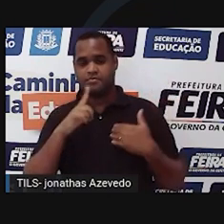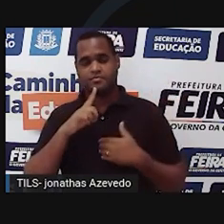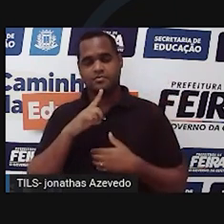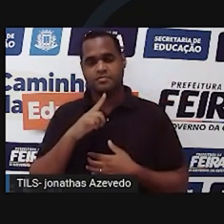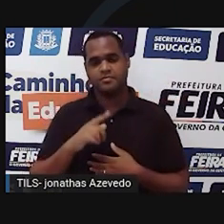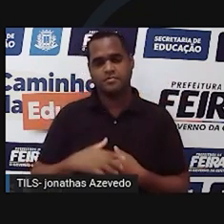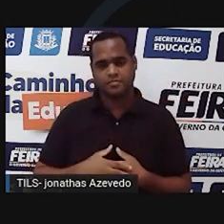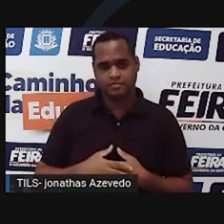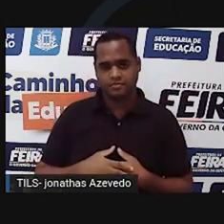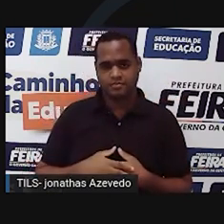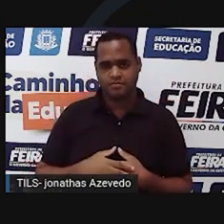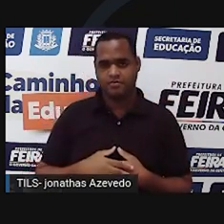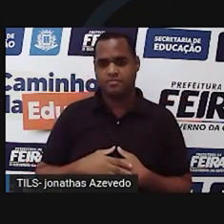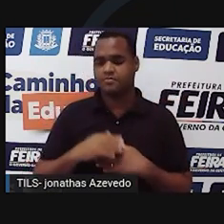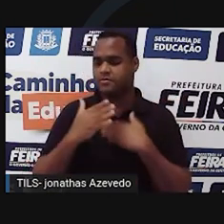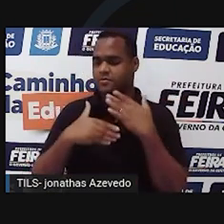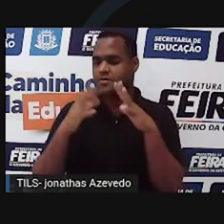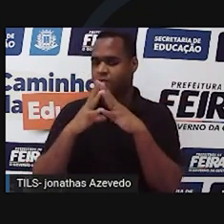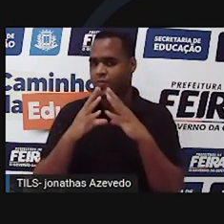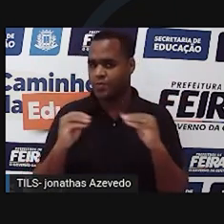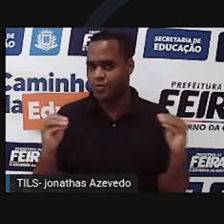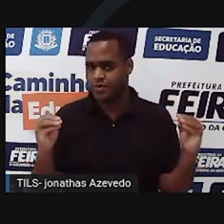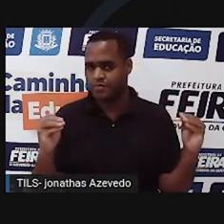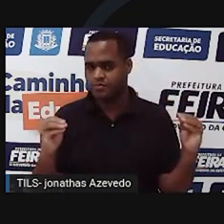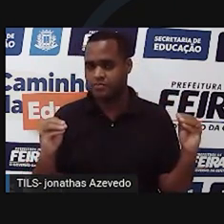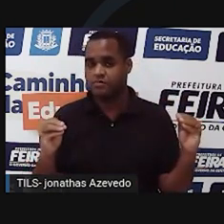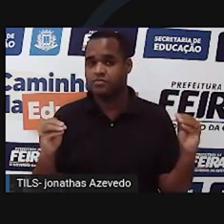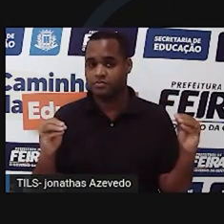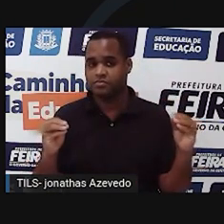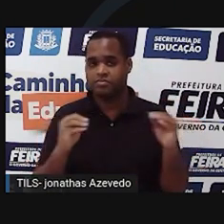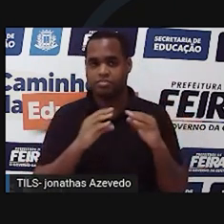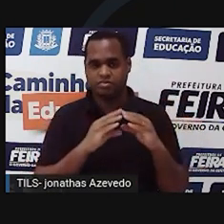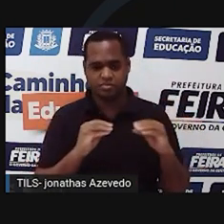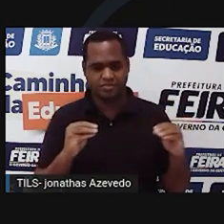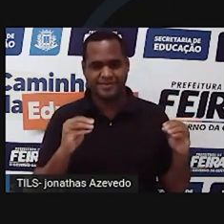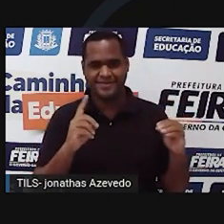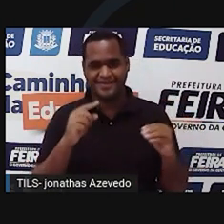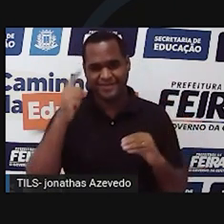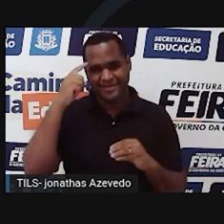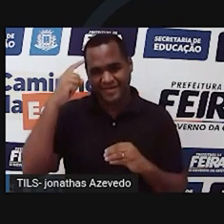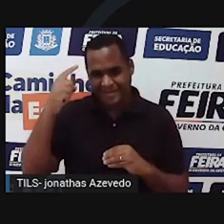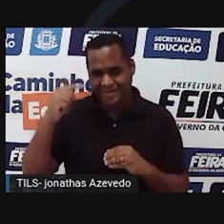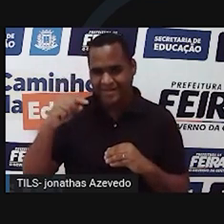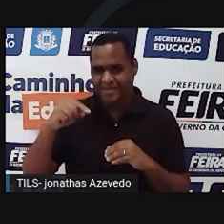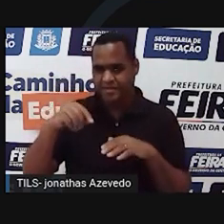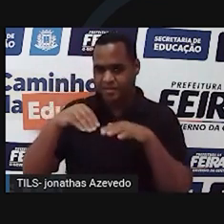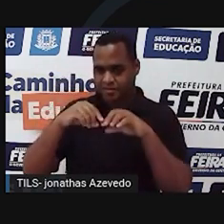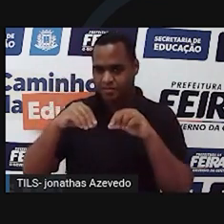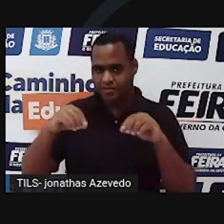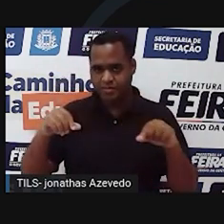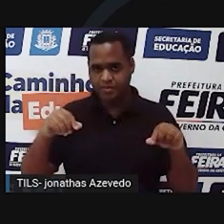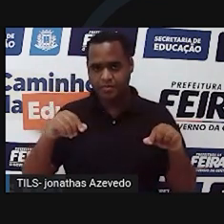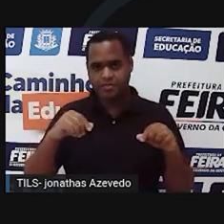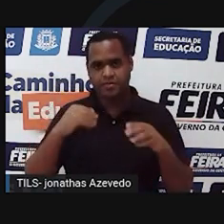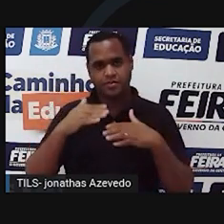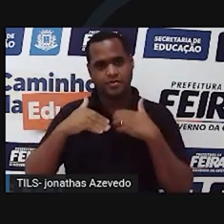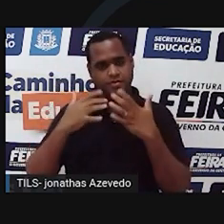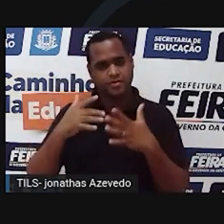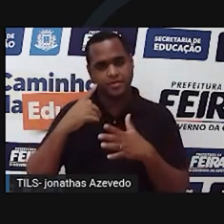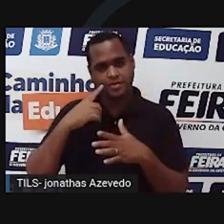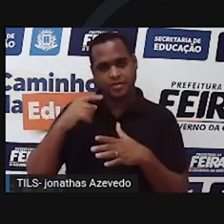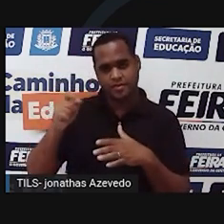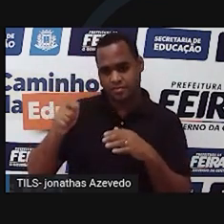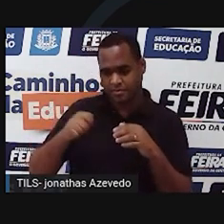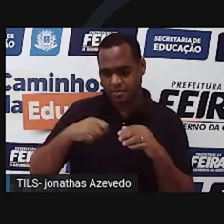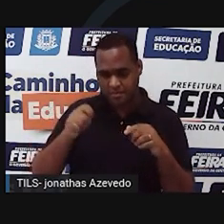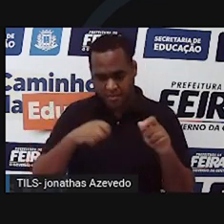fim precoce, desapareceu completamente, e as primeiras ruínas da sua existência só foram encontradas em escavações feitas no